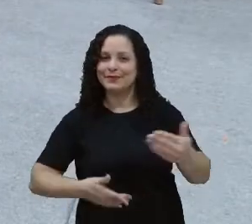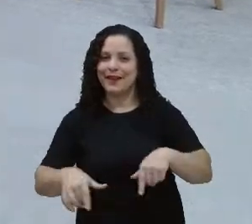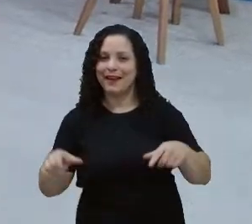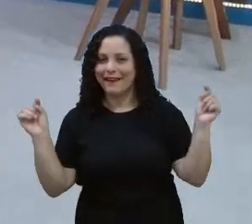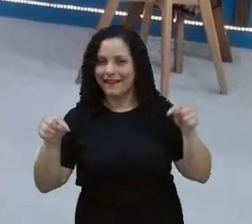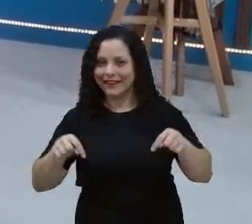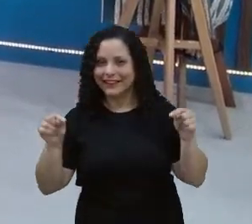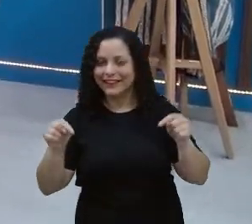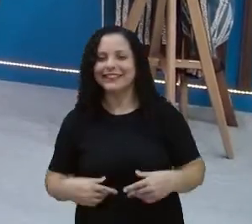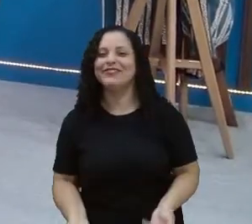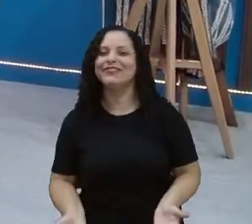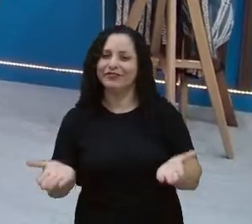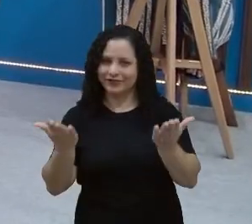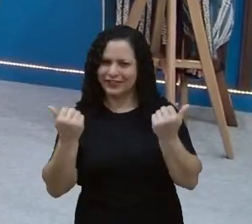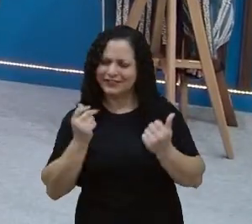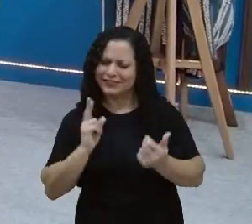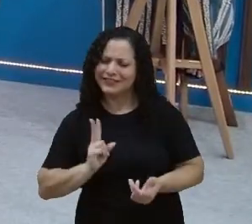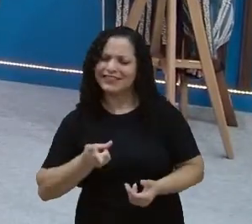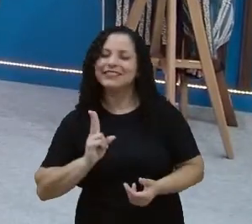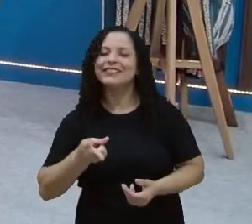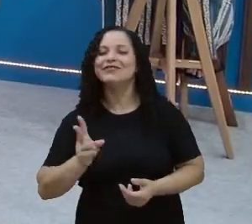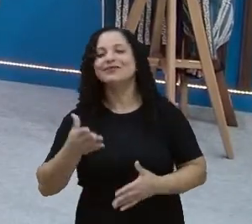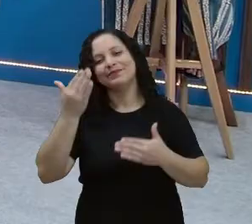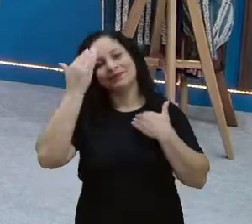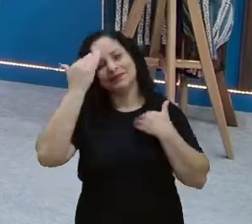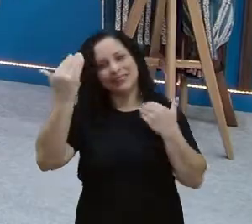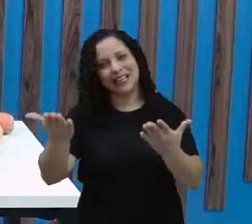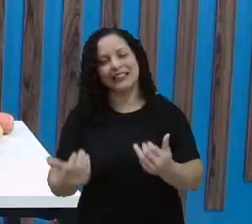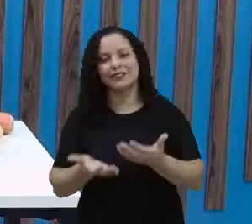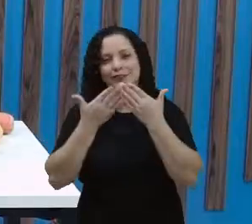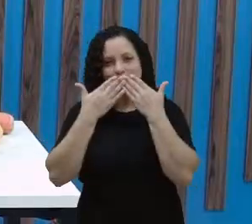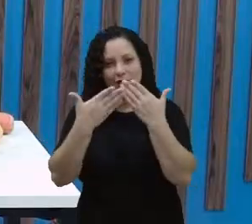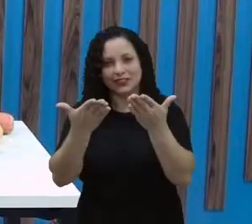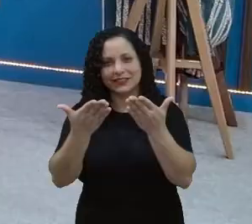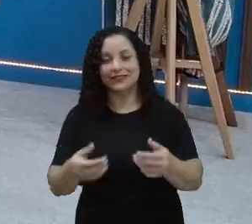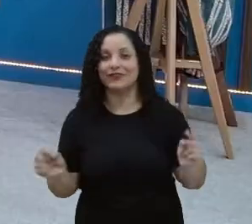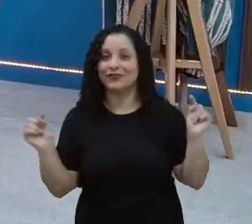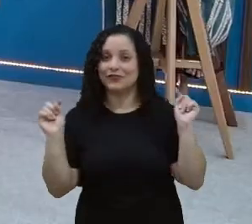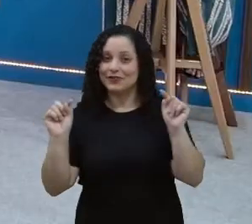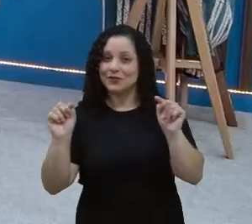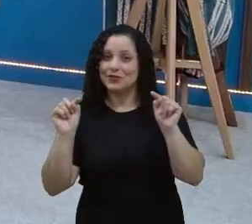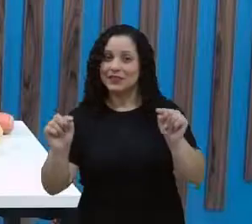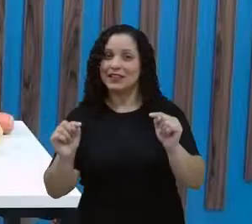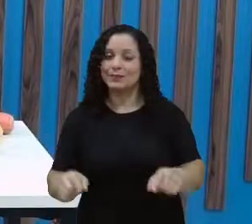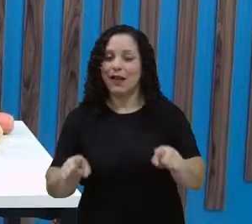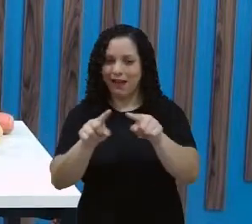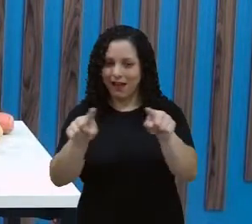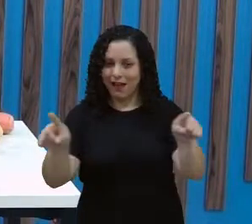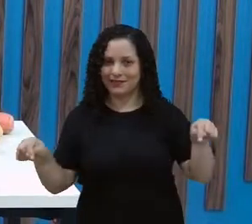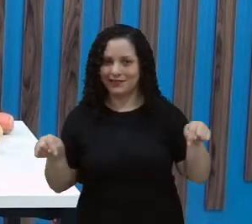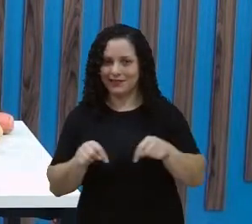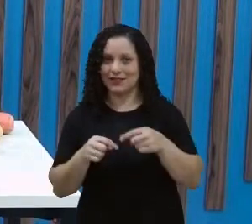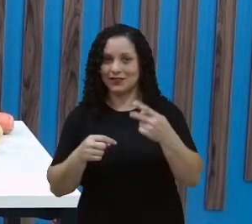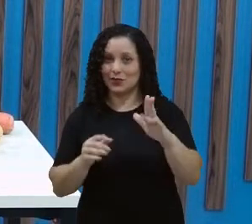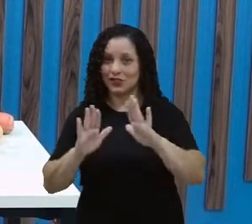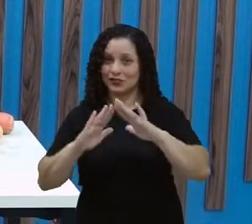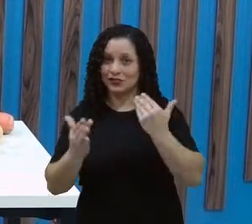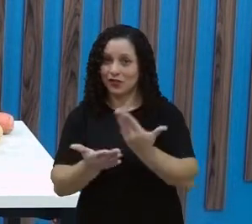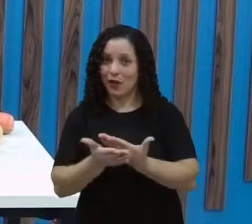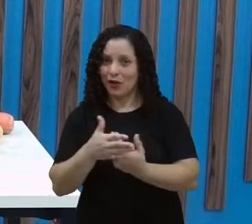obrigada por aparecer aqui na nossa aula hoje, viu professora Ana? Um cheiro bem grande para você, para a sua turma e para toda a escola.